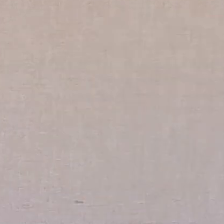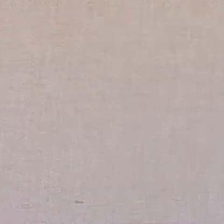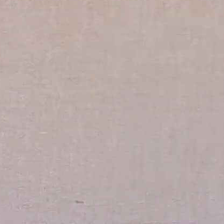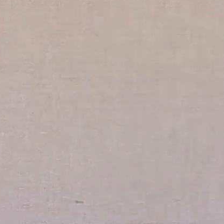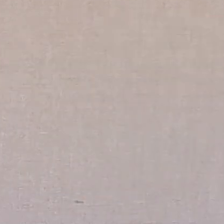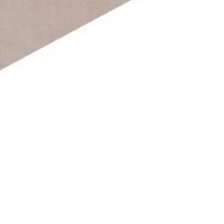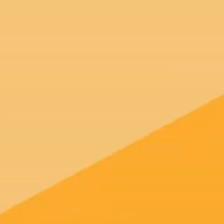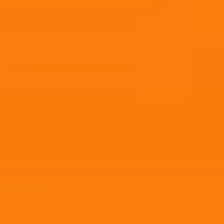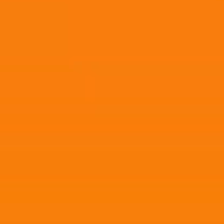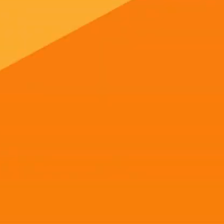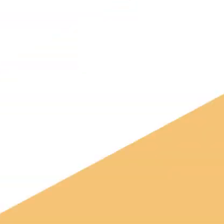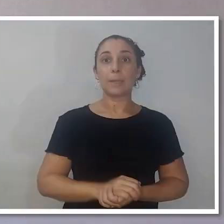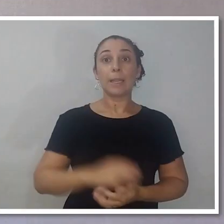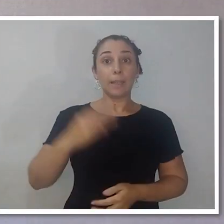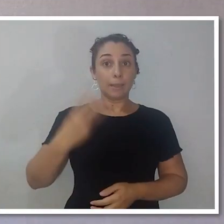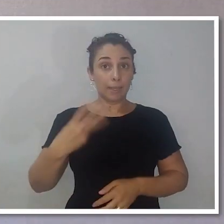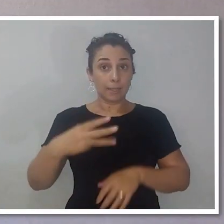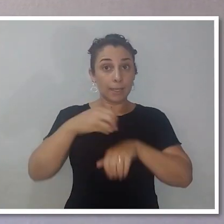caro.